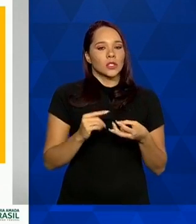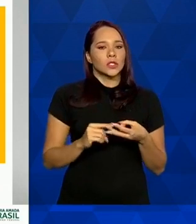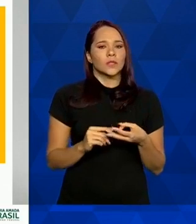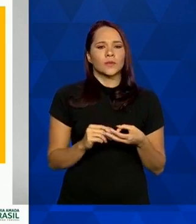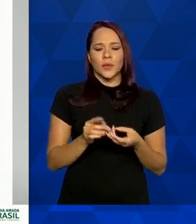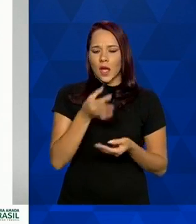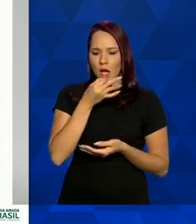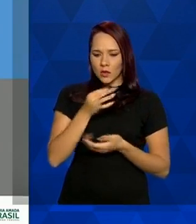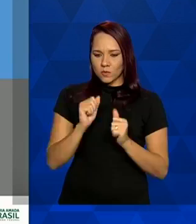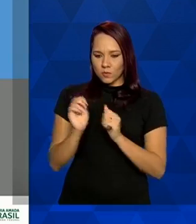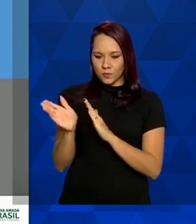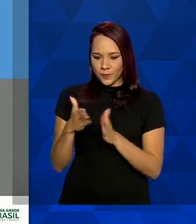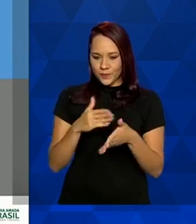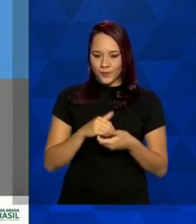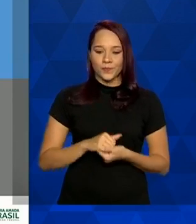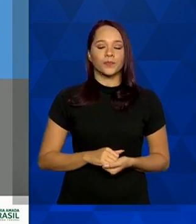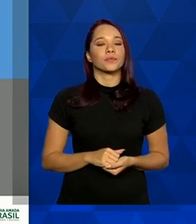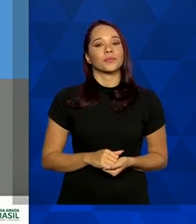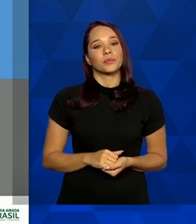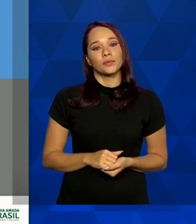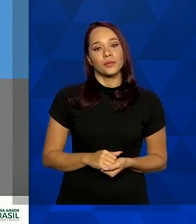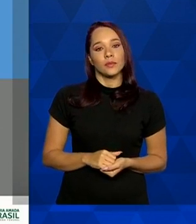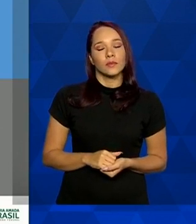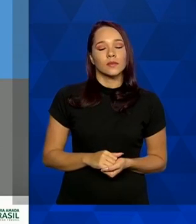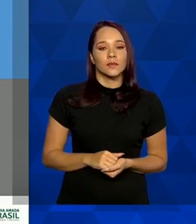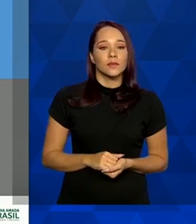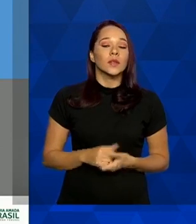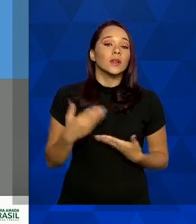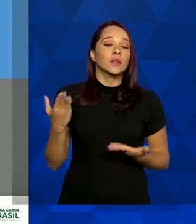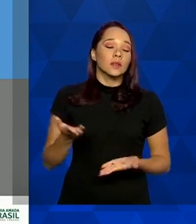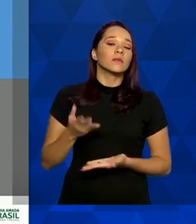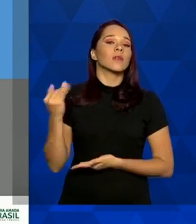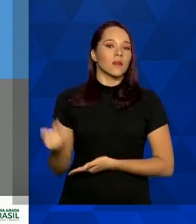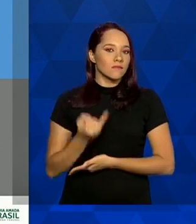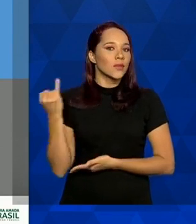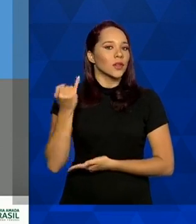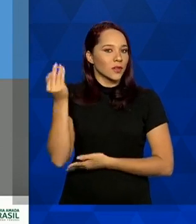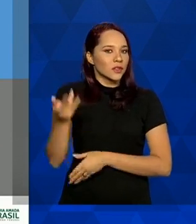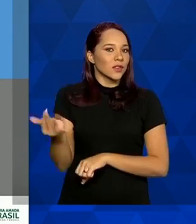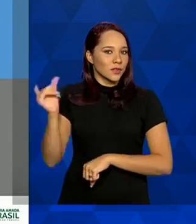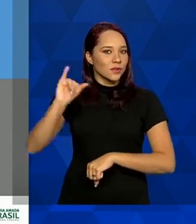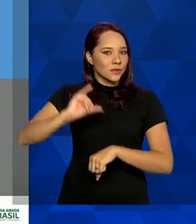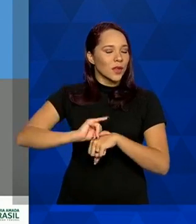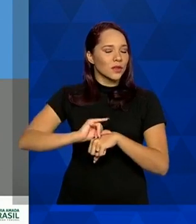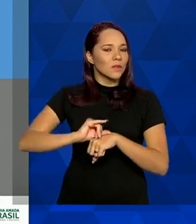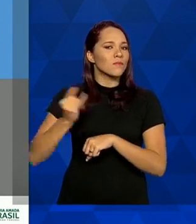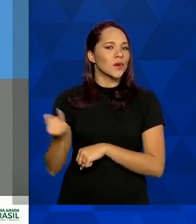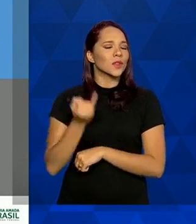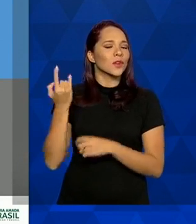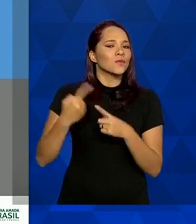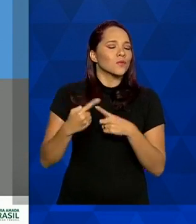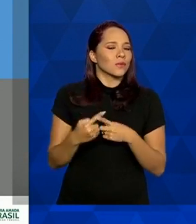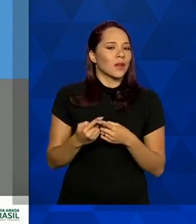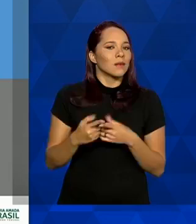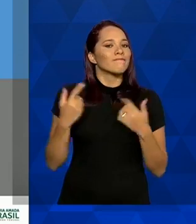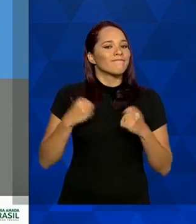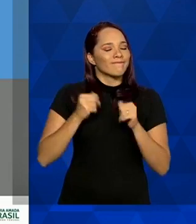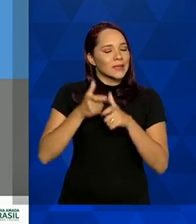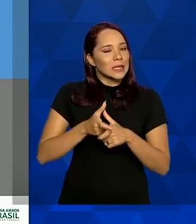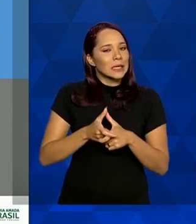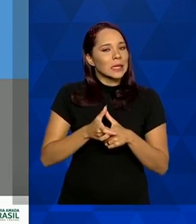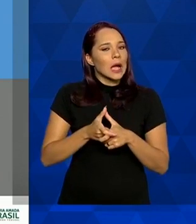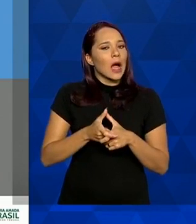Acho que pode passar, por favor. Então, a importância desses centros é ampliar o